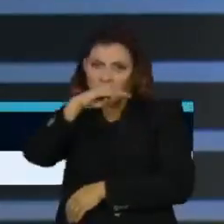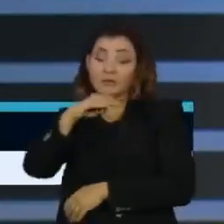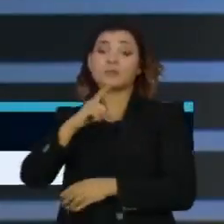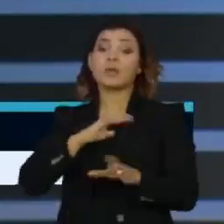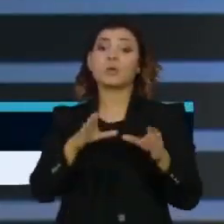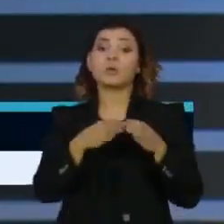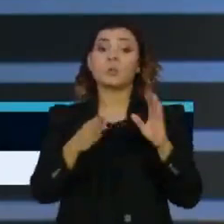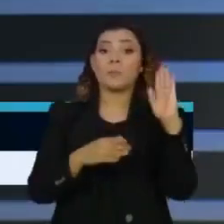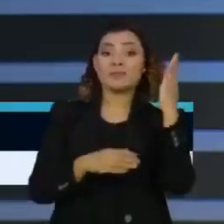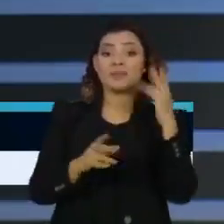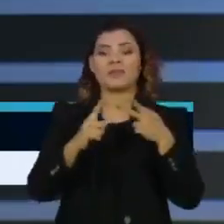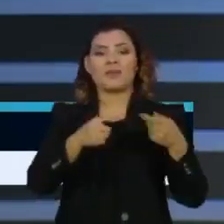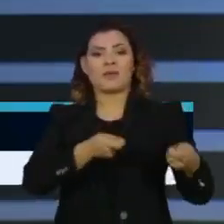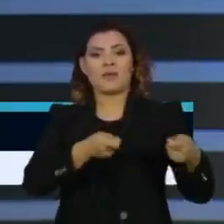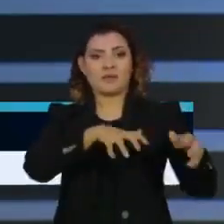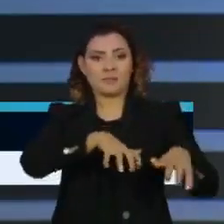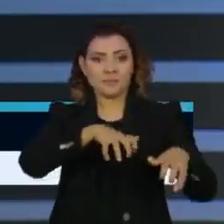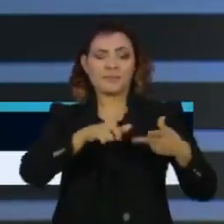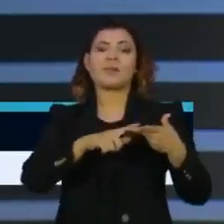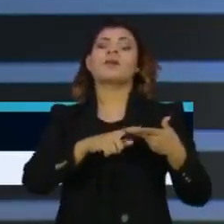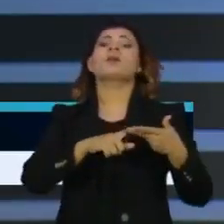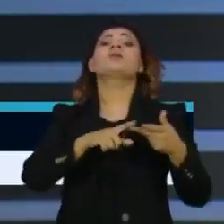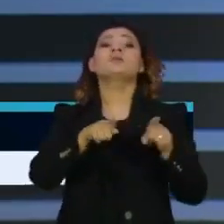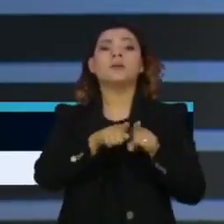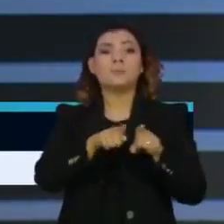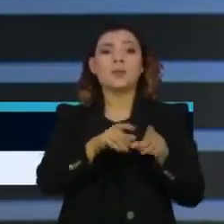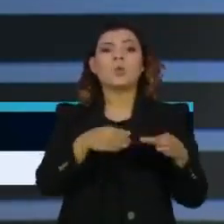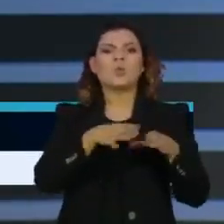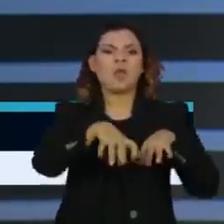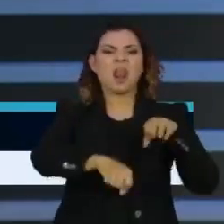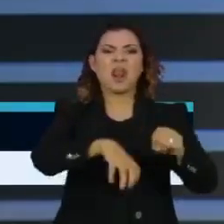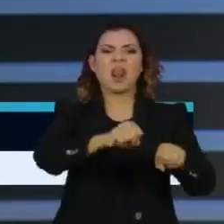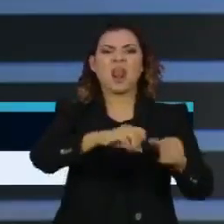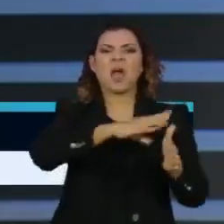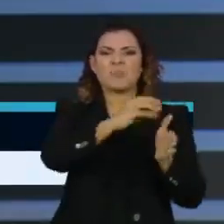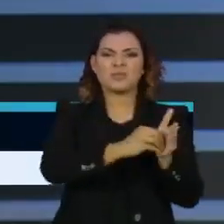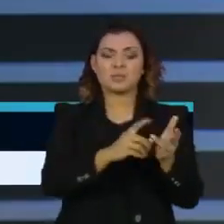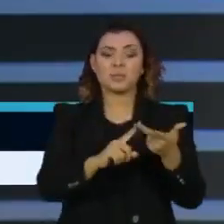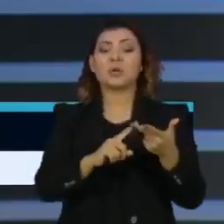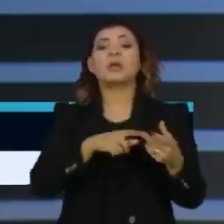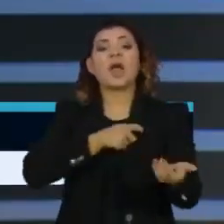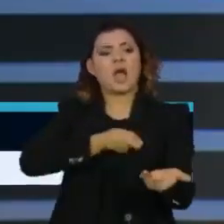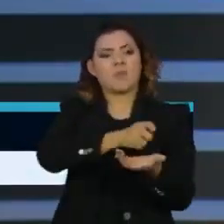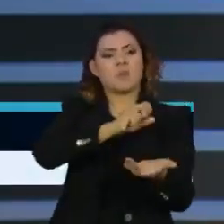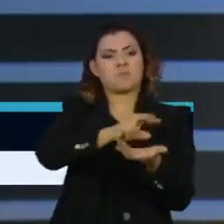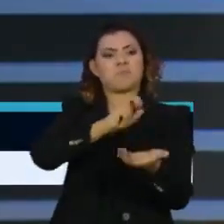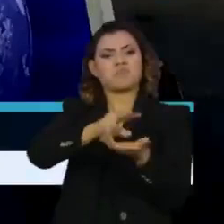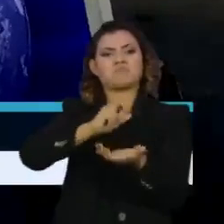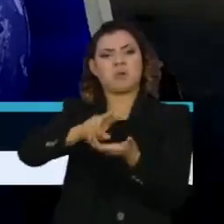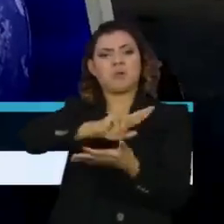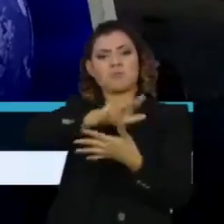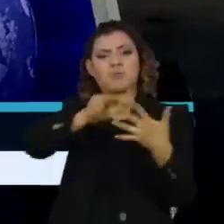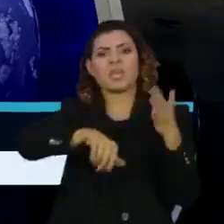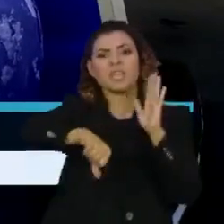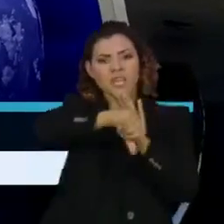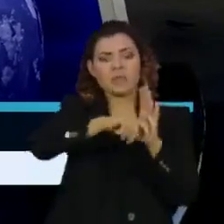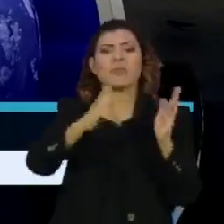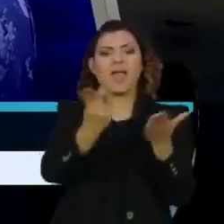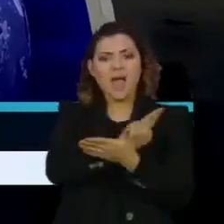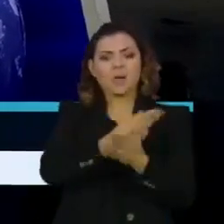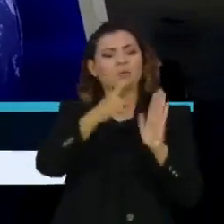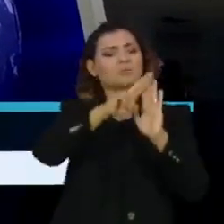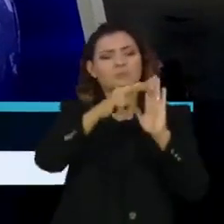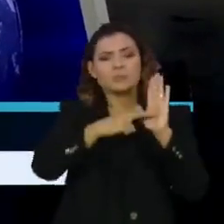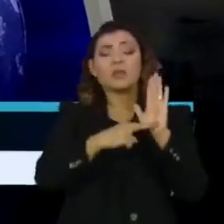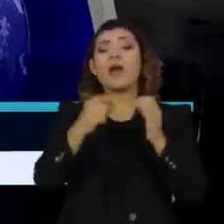madeireiros, garimpeiros, pecuaristas ilegais, grileiros de terra, pessoas que utilizam agrotóxicos de forma irregular, que também apoiam,